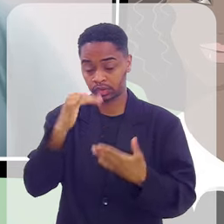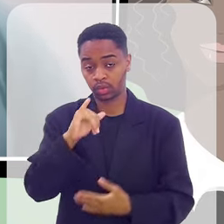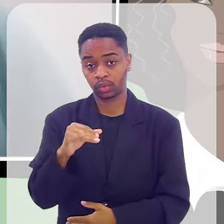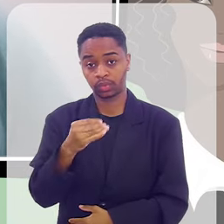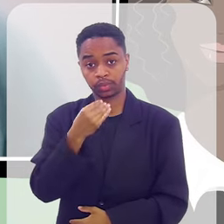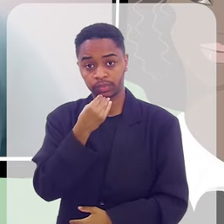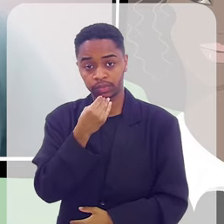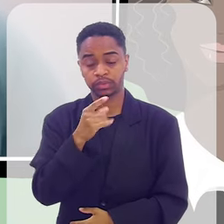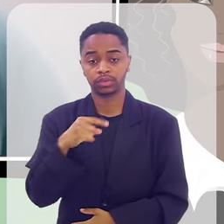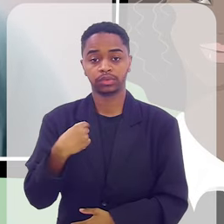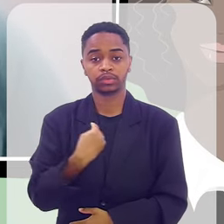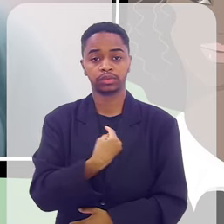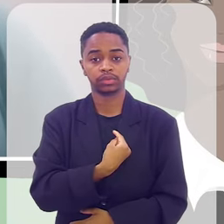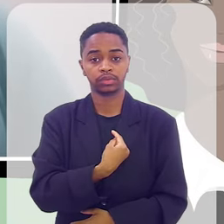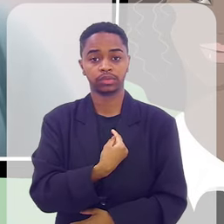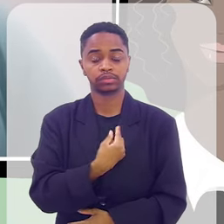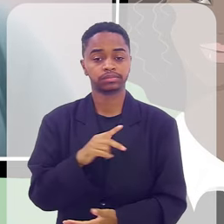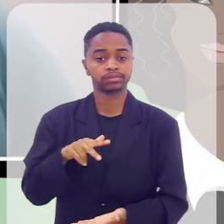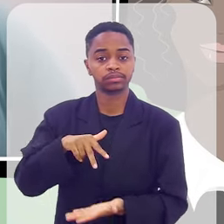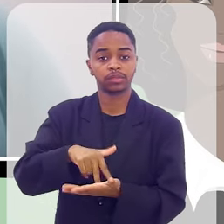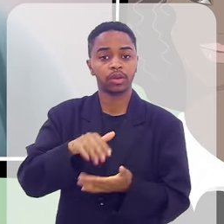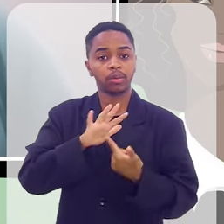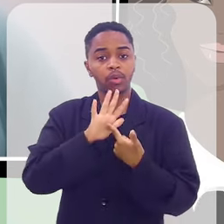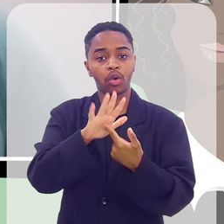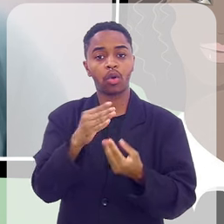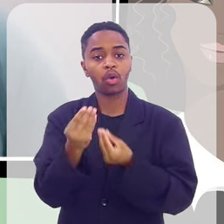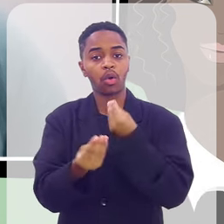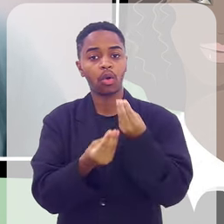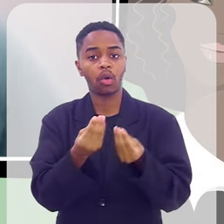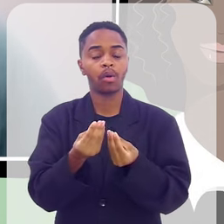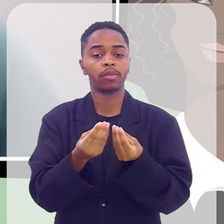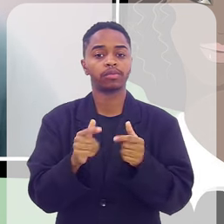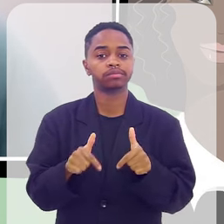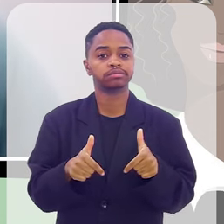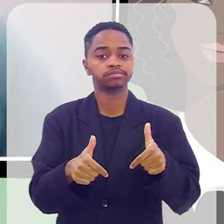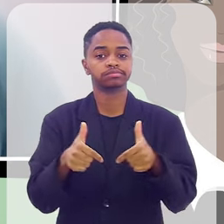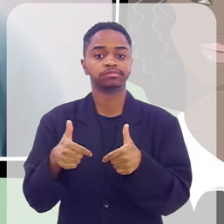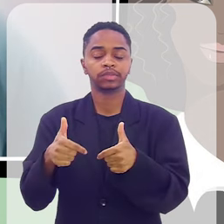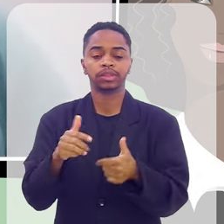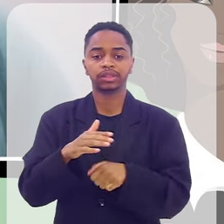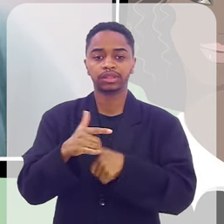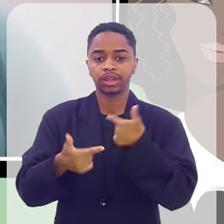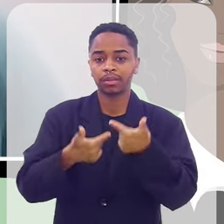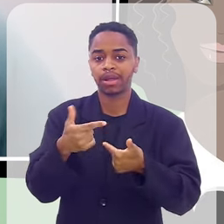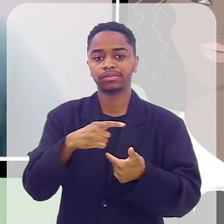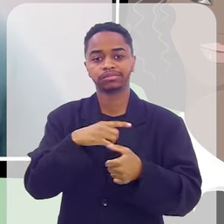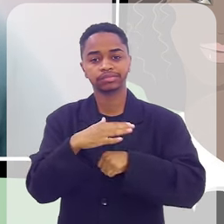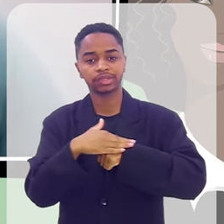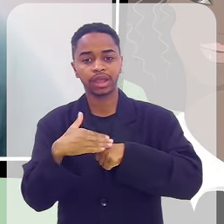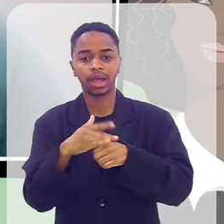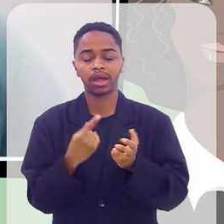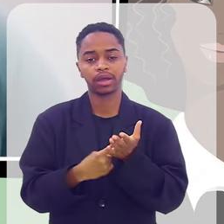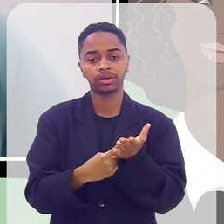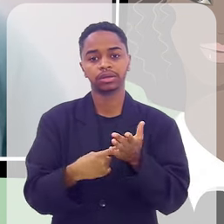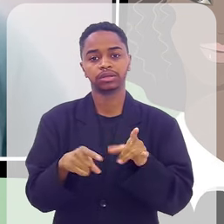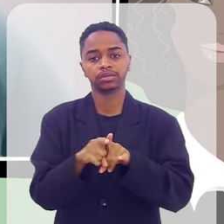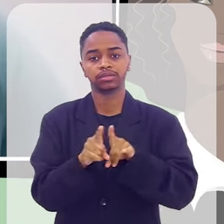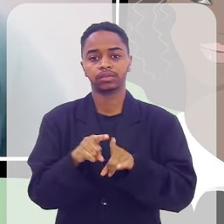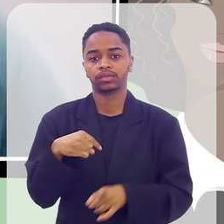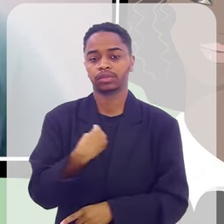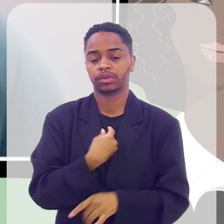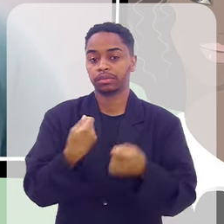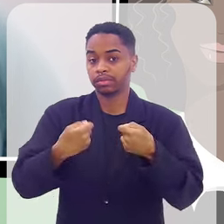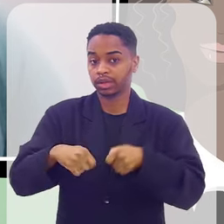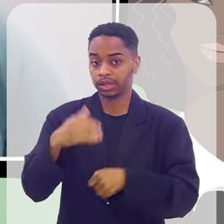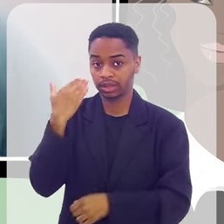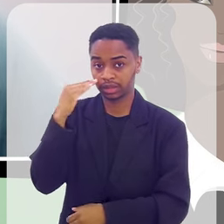a oportunidade para a gente expor aquilo que a gente faz com tanto carinho, com tanto comprometimento. E a gente